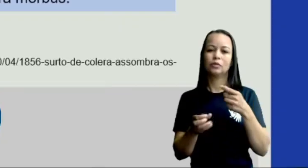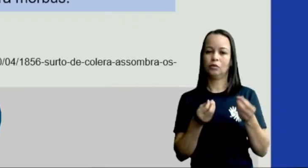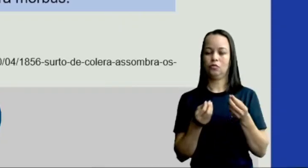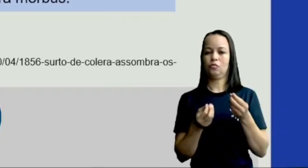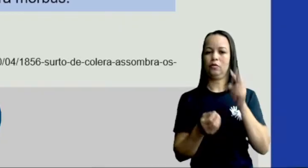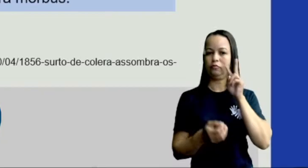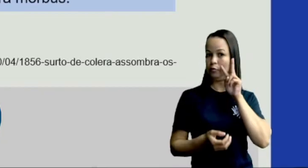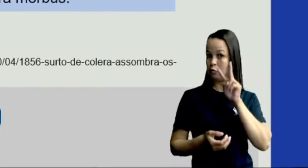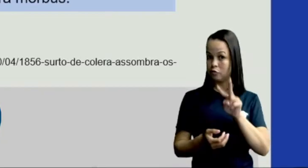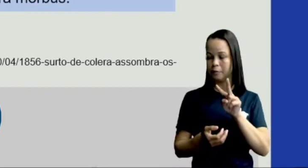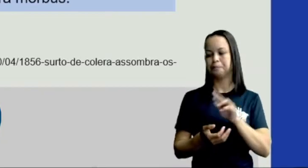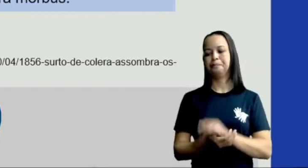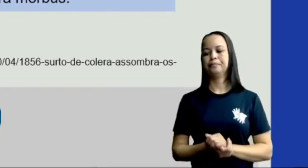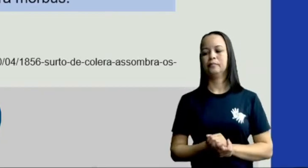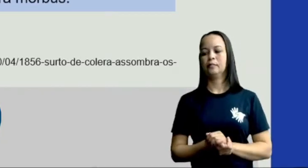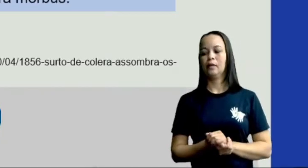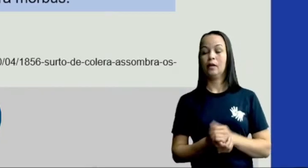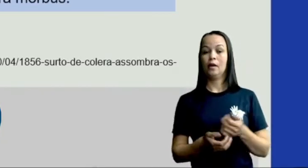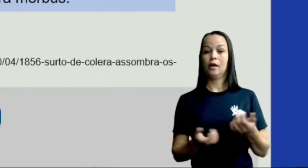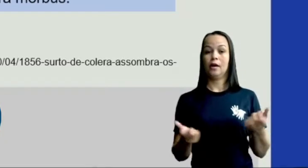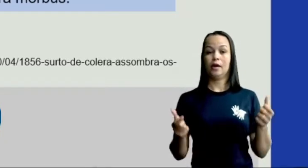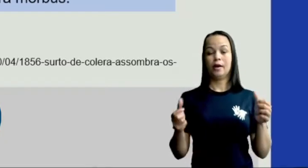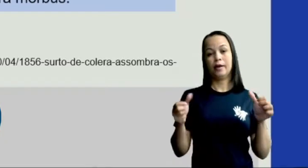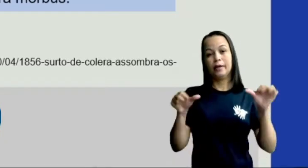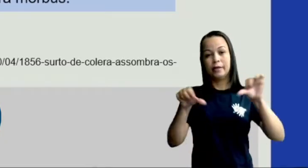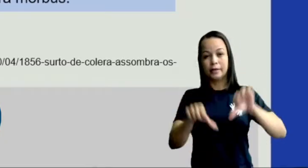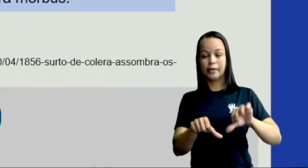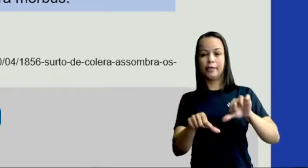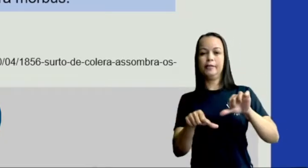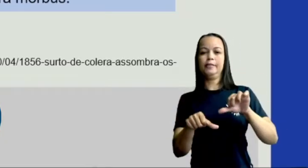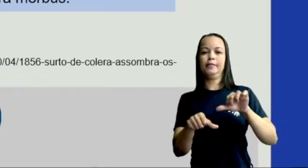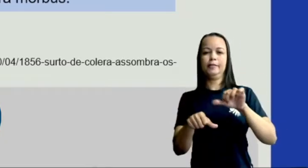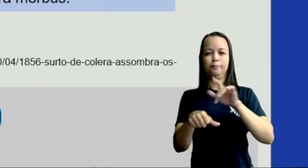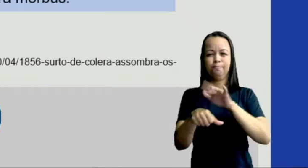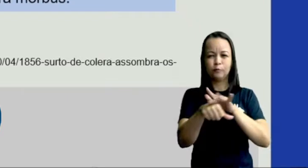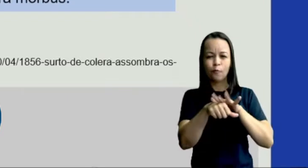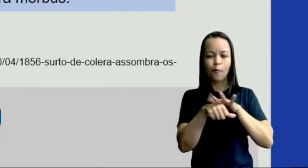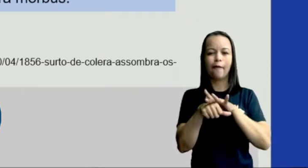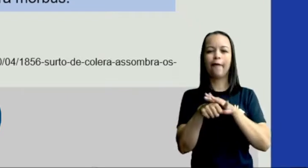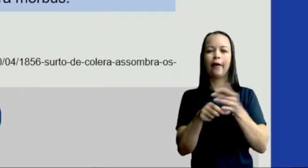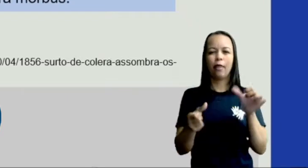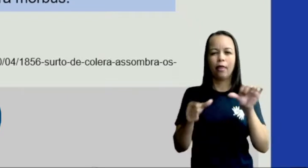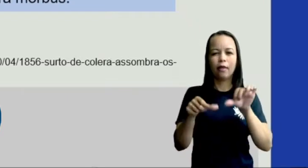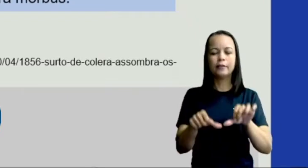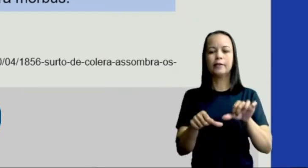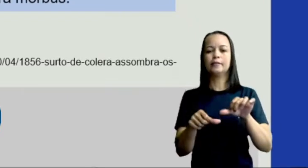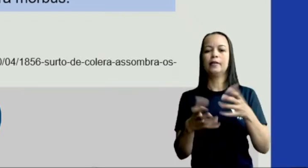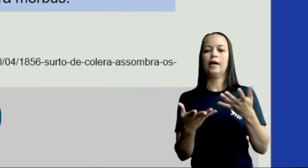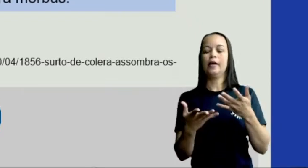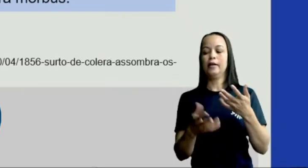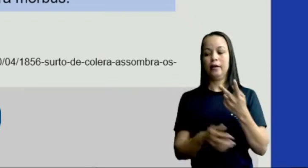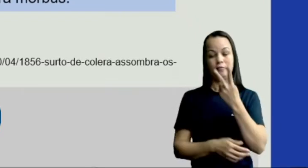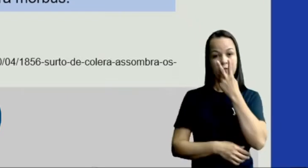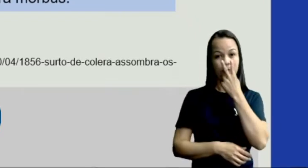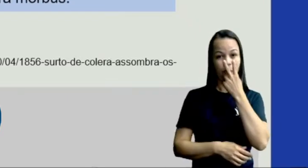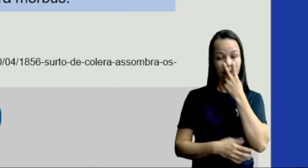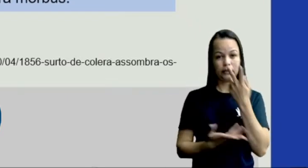Vejam só. Crise sanitária do passado em Vitória de Santo Antão. Em meado de